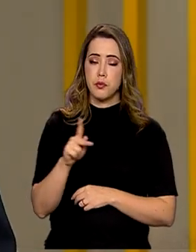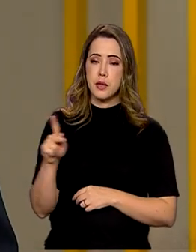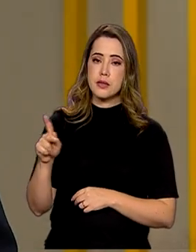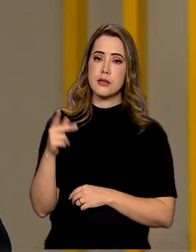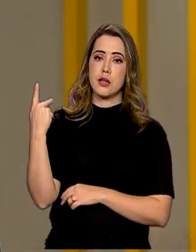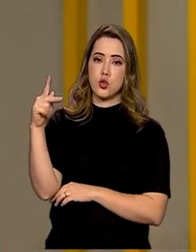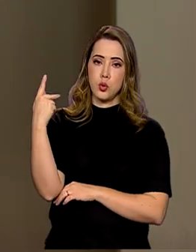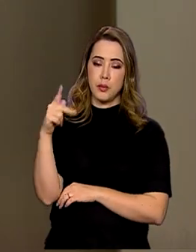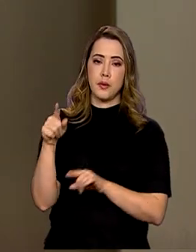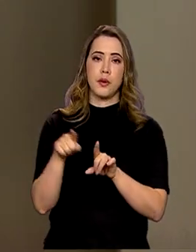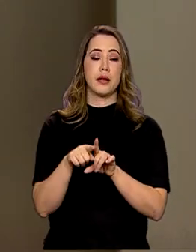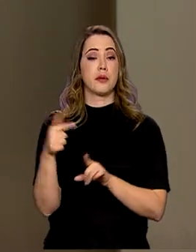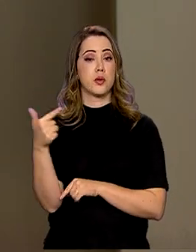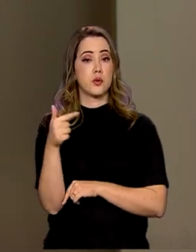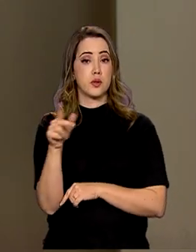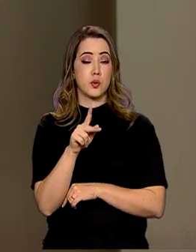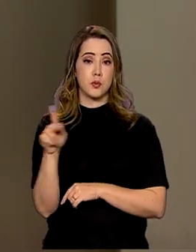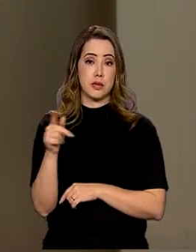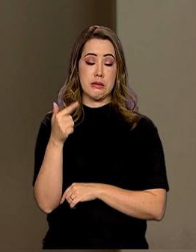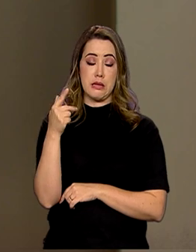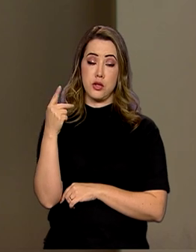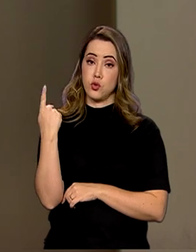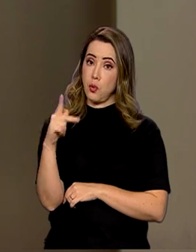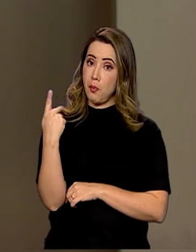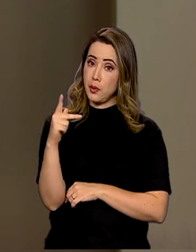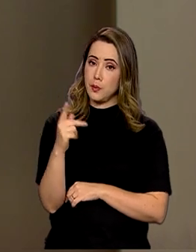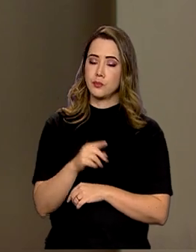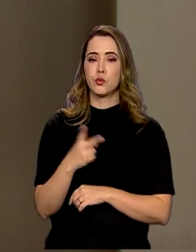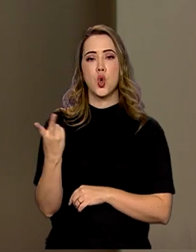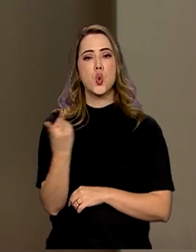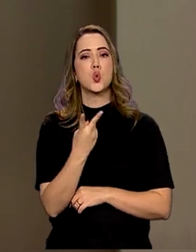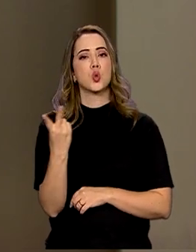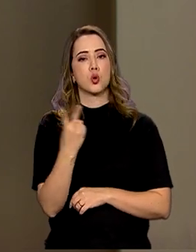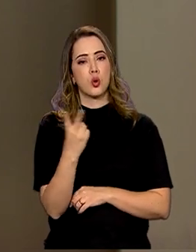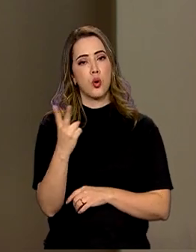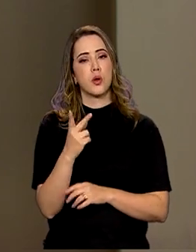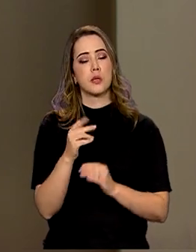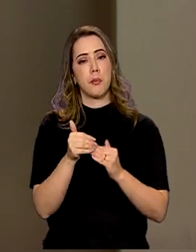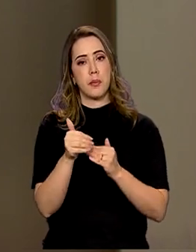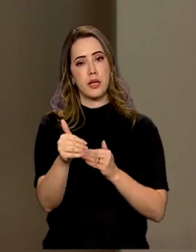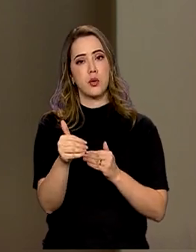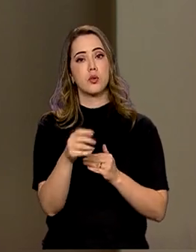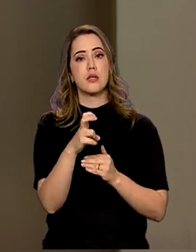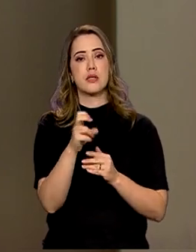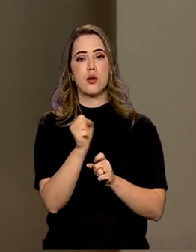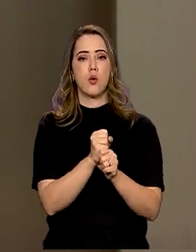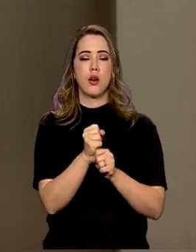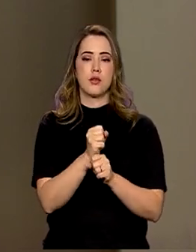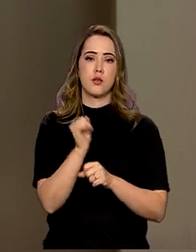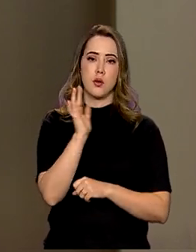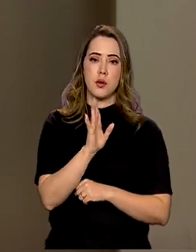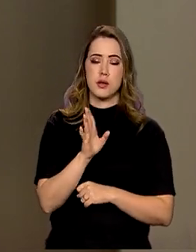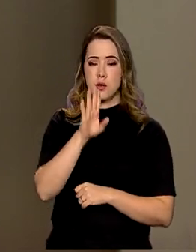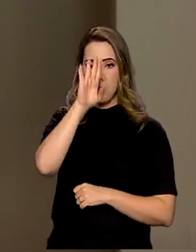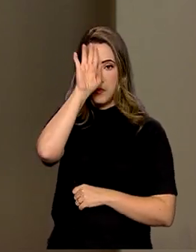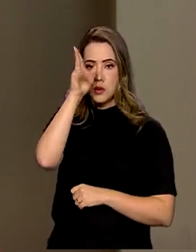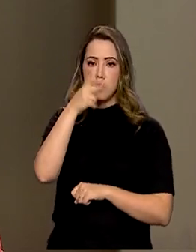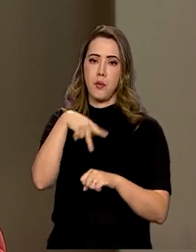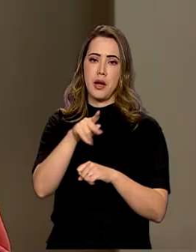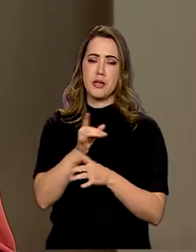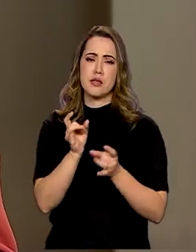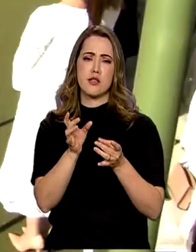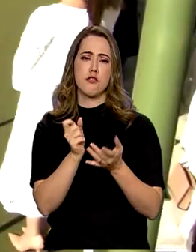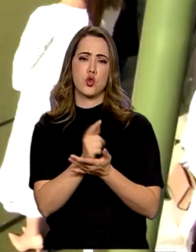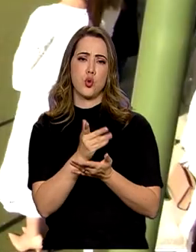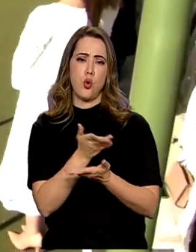Pedro Aliana. Eles assumem para um mandato de cinco anos, tendo o Brasil como principal parceiro comercial no